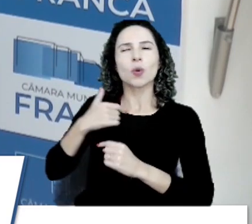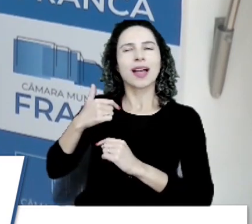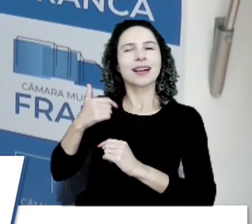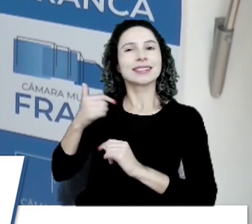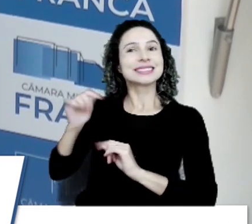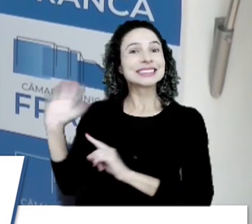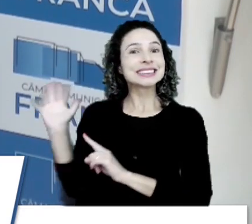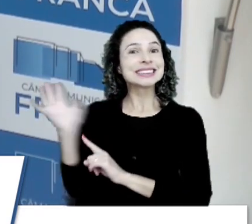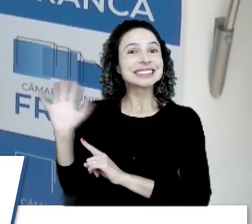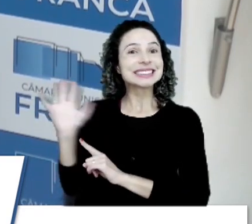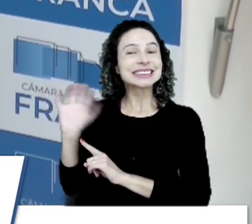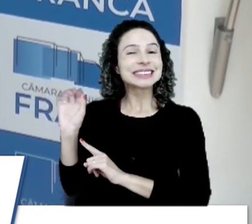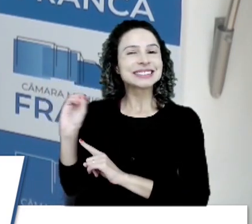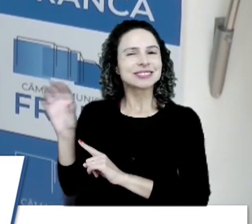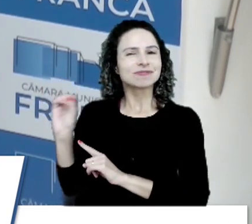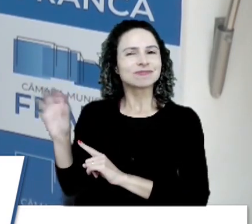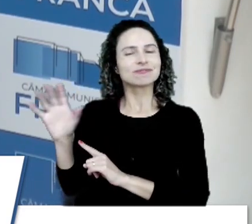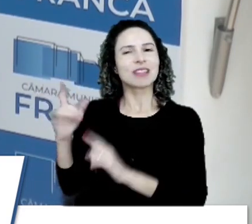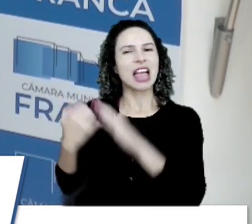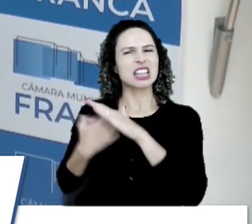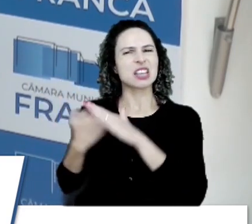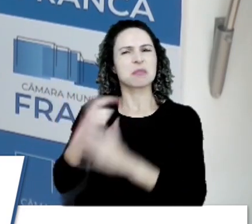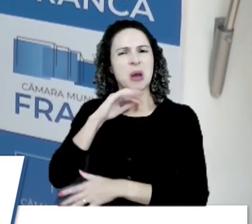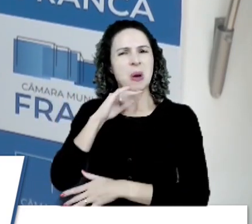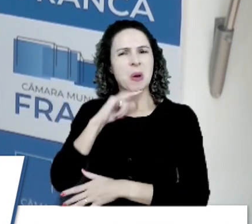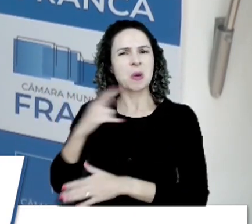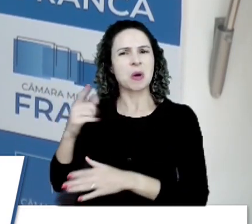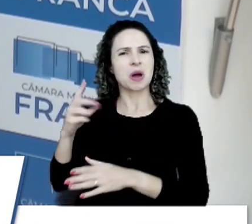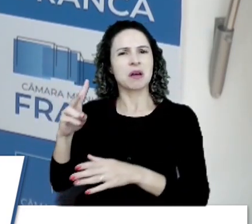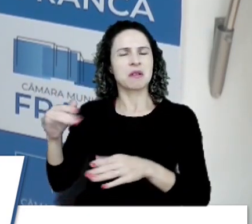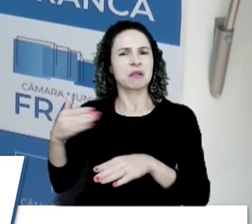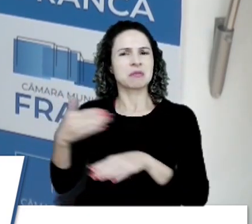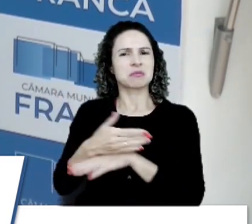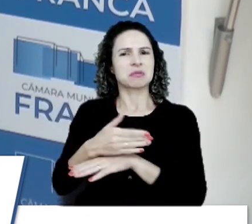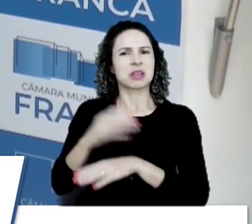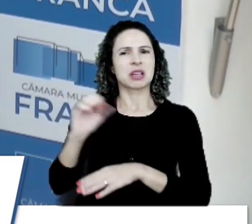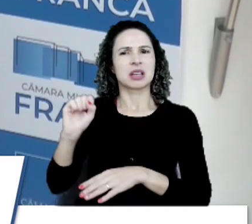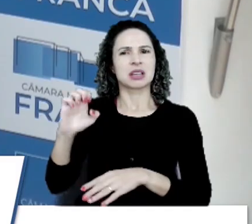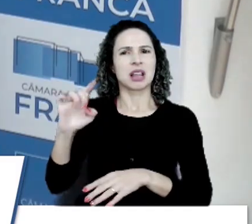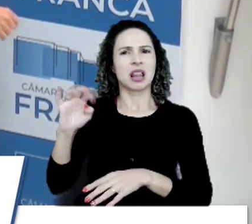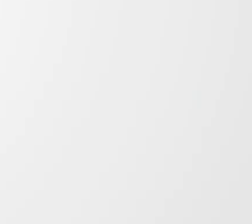para essa empresa, a Meca é Tréfico, que está em Franca, chamada Selet.